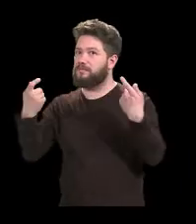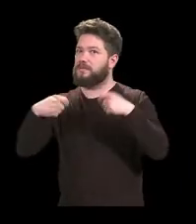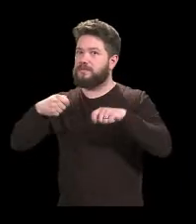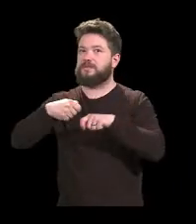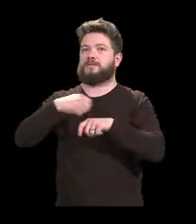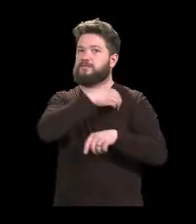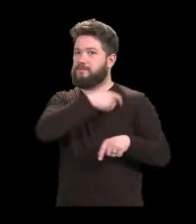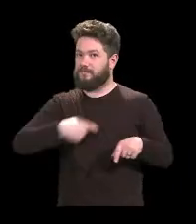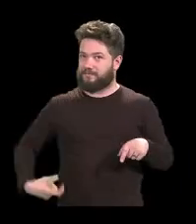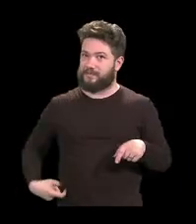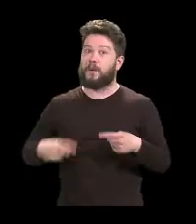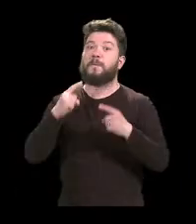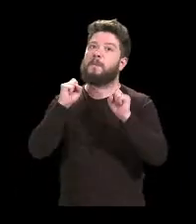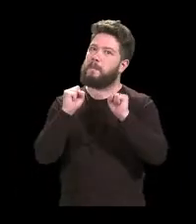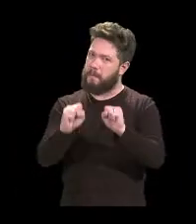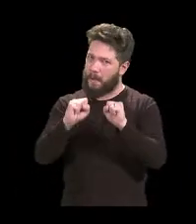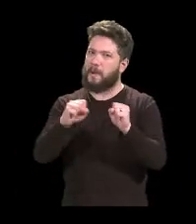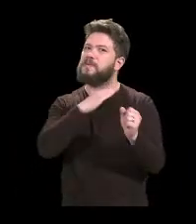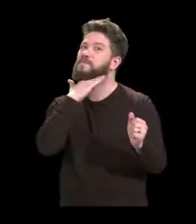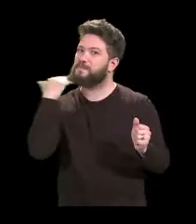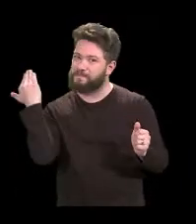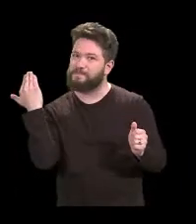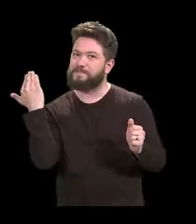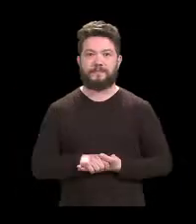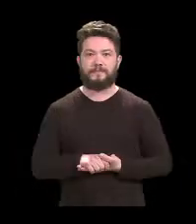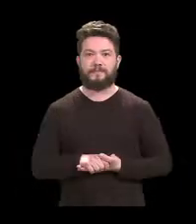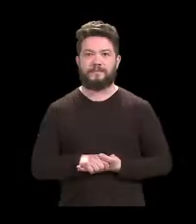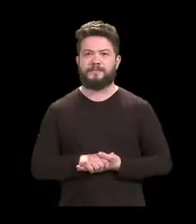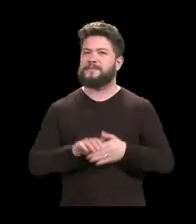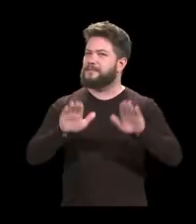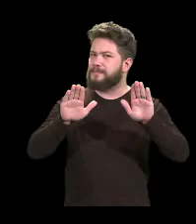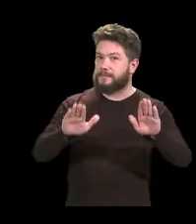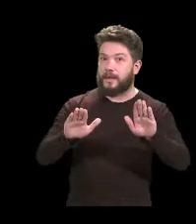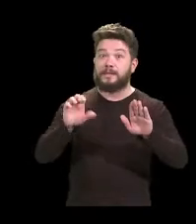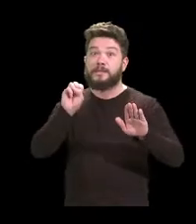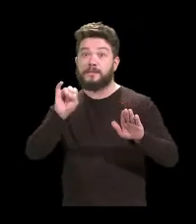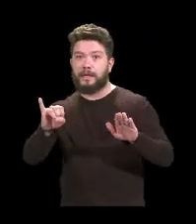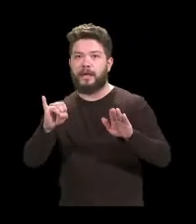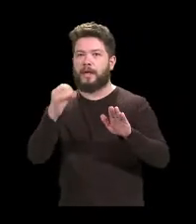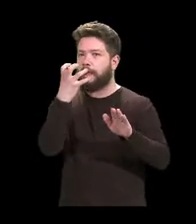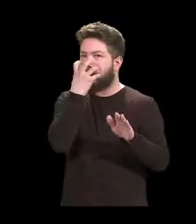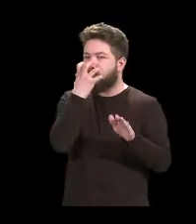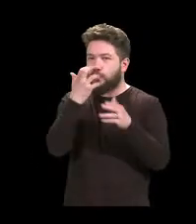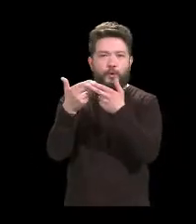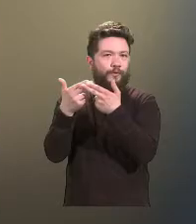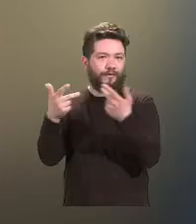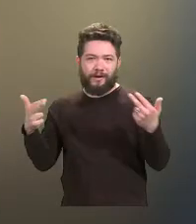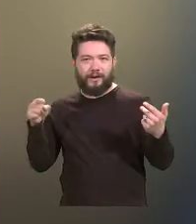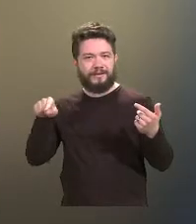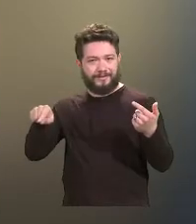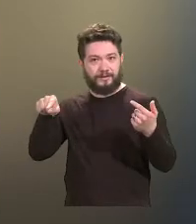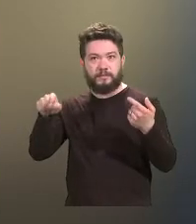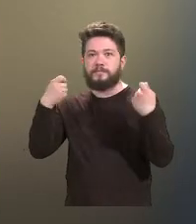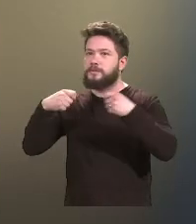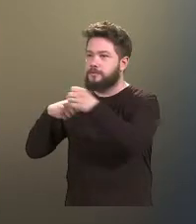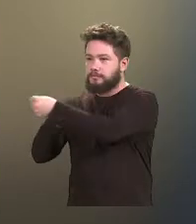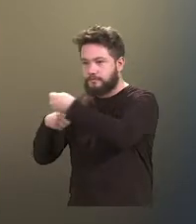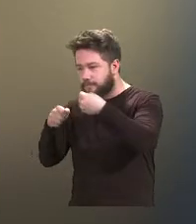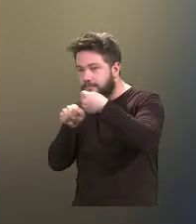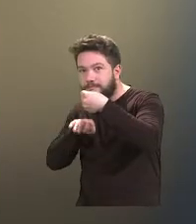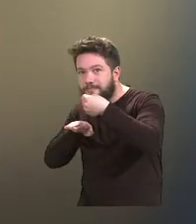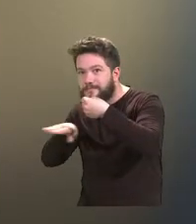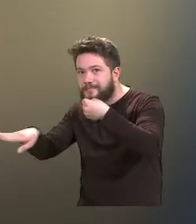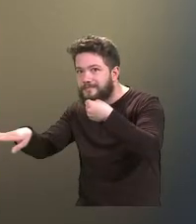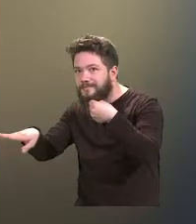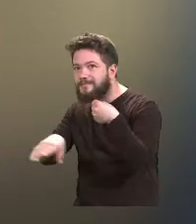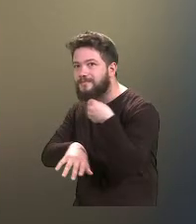ou presos no cinto, pois eles também podem matar. No caso dos animais de estimação,